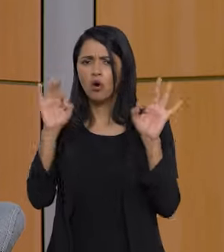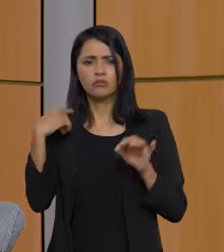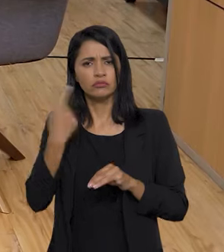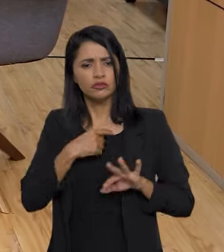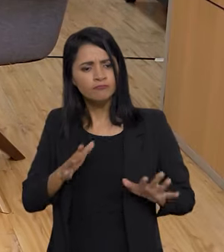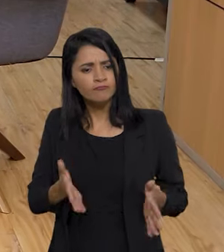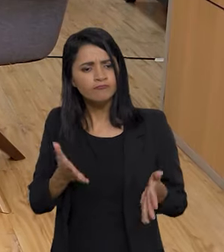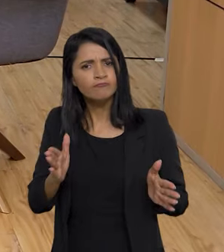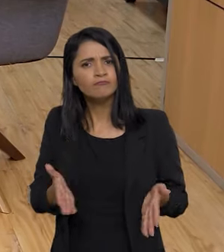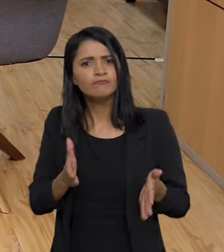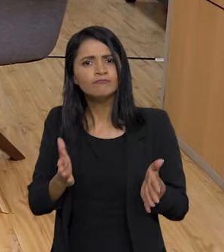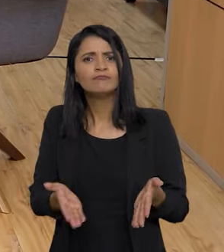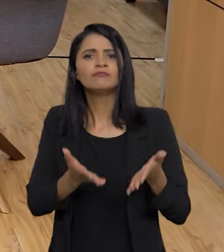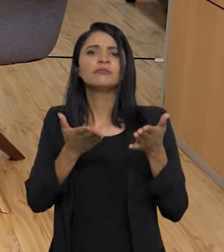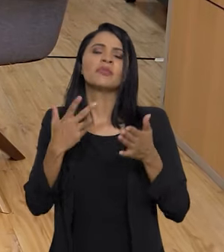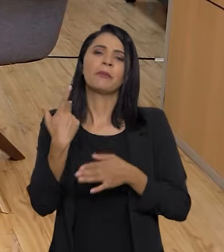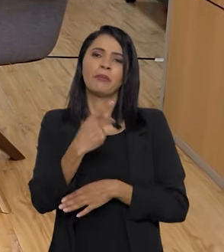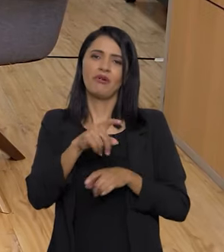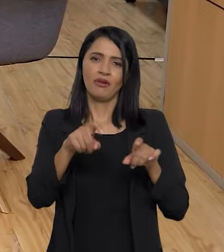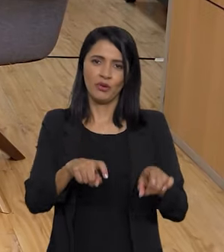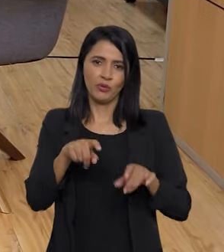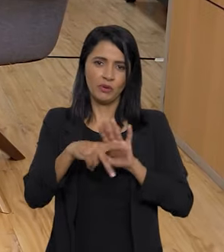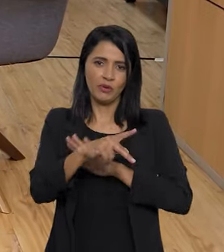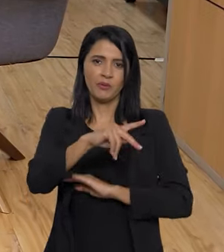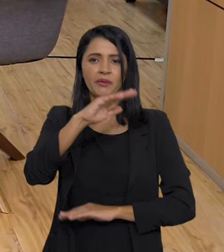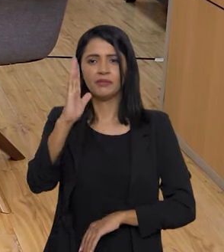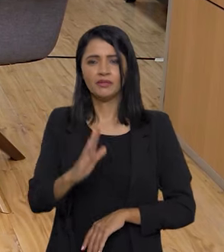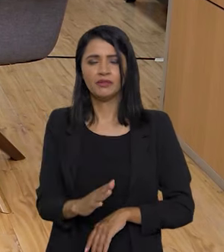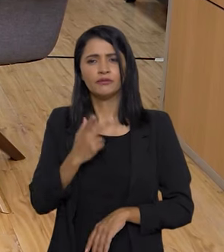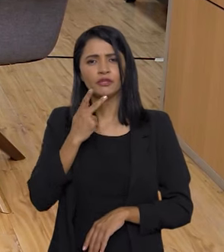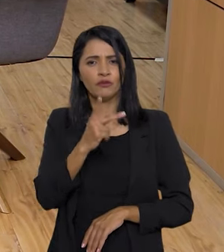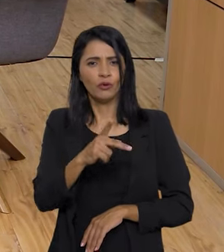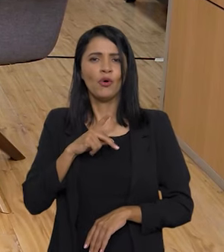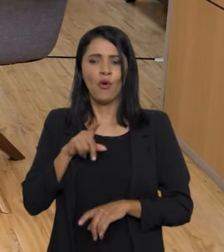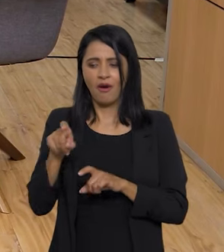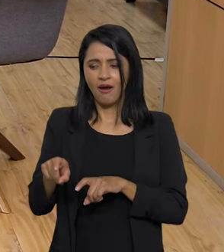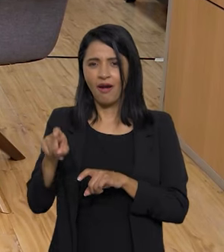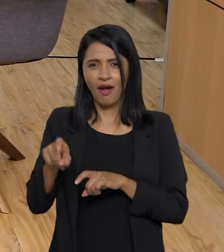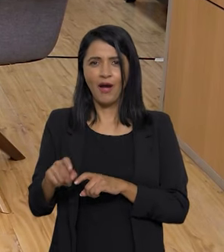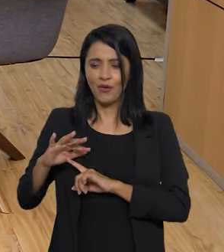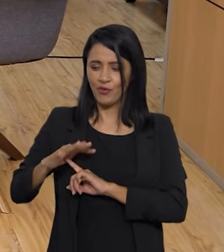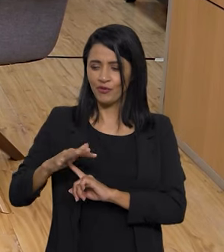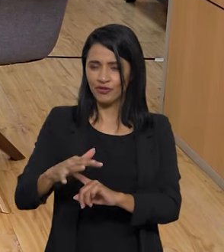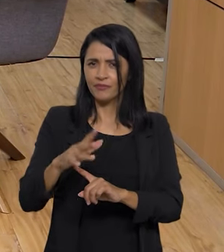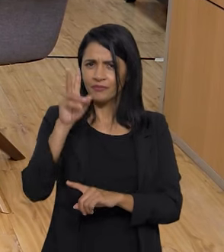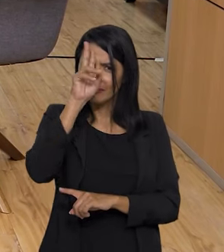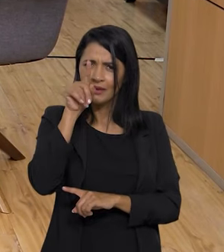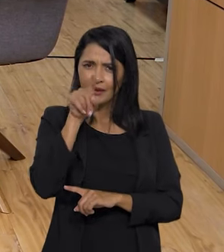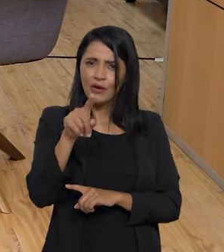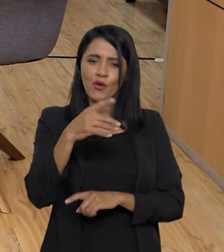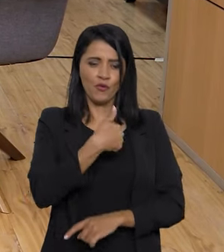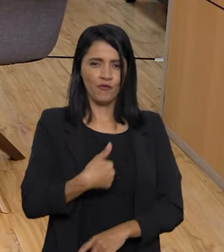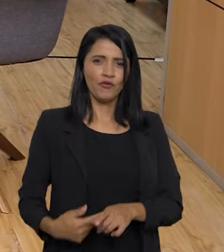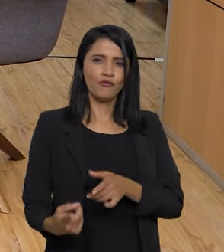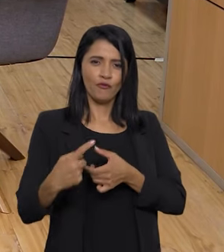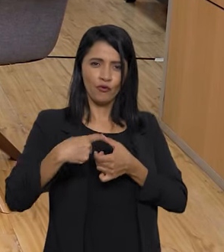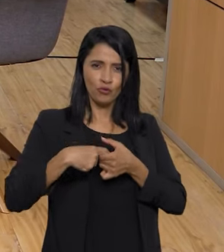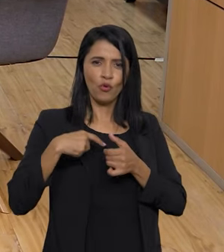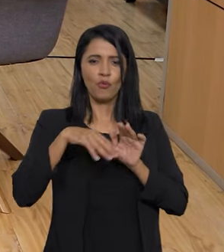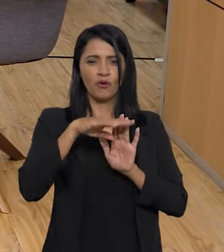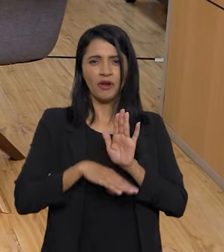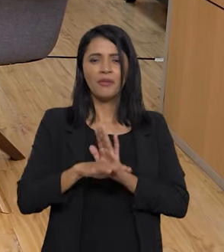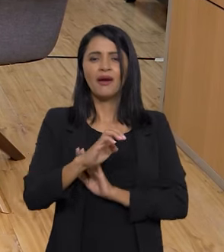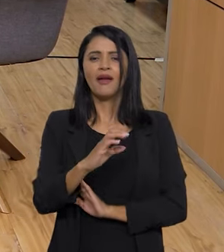que nós estamos estimulando para a agricultura brasileira. O senhor falou aí de agroecologia e eu lembrei que o governo retomou o programa